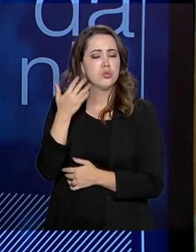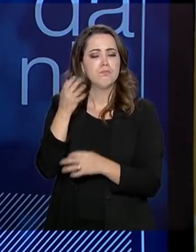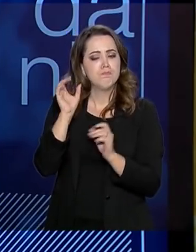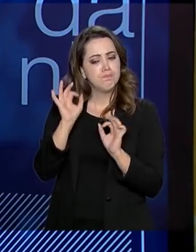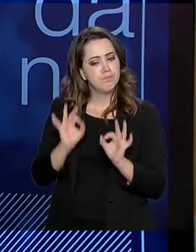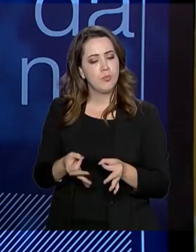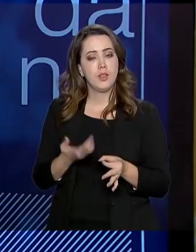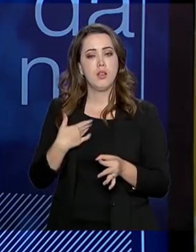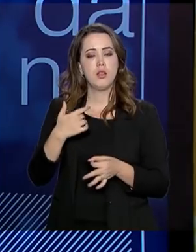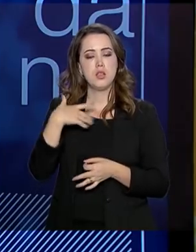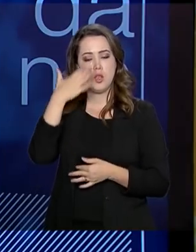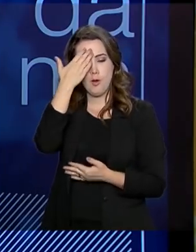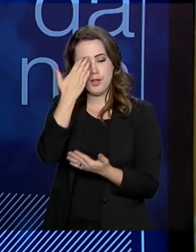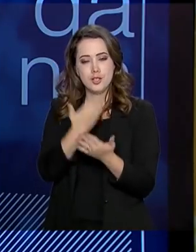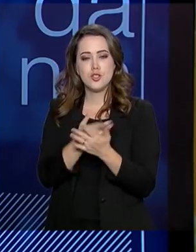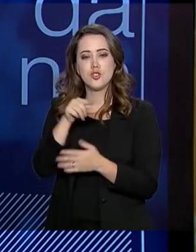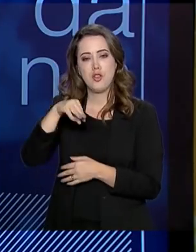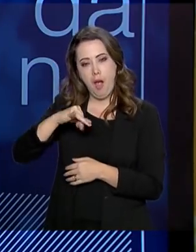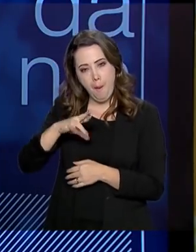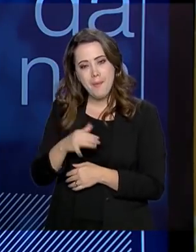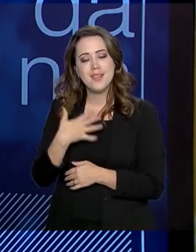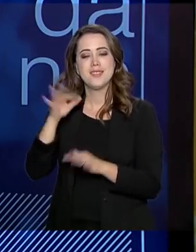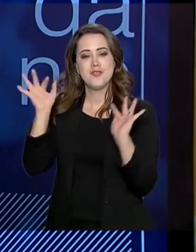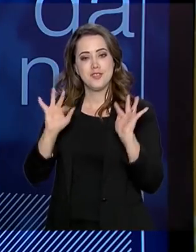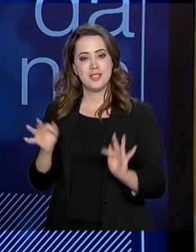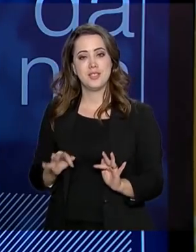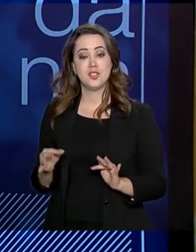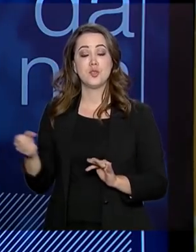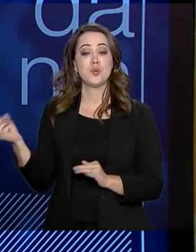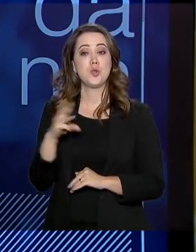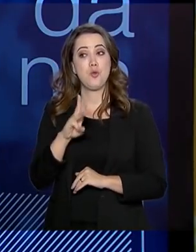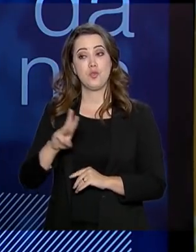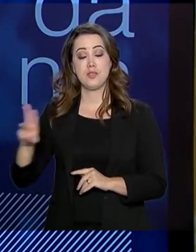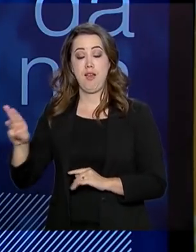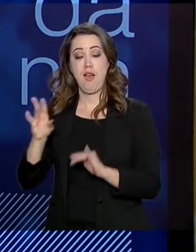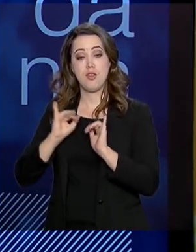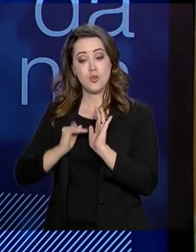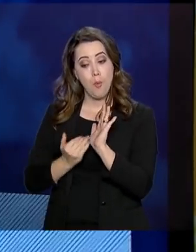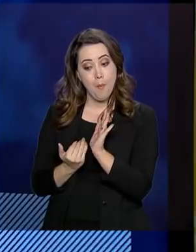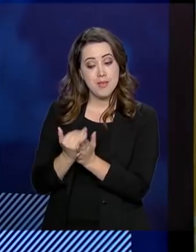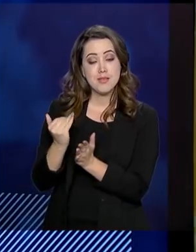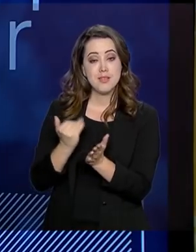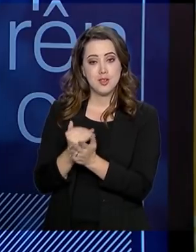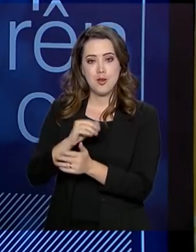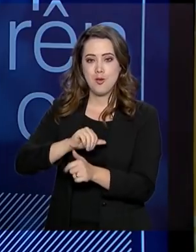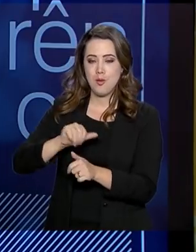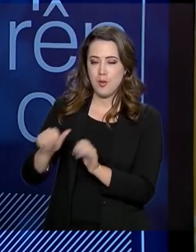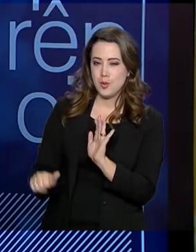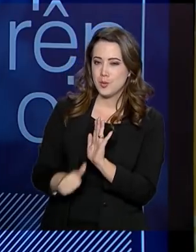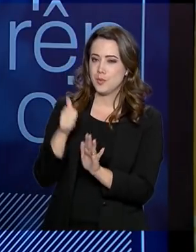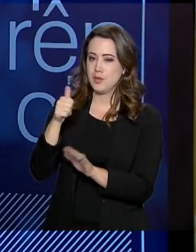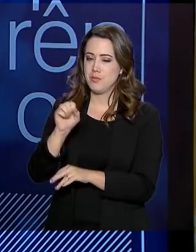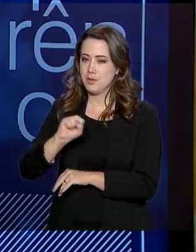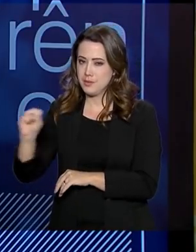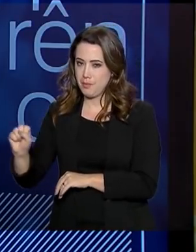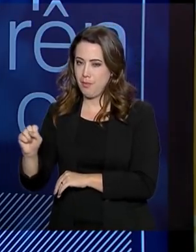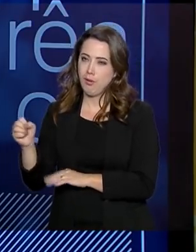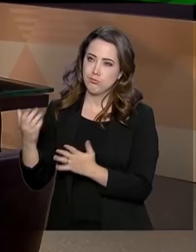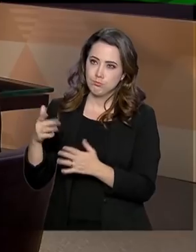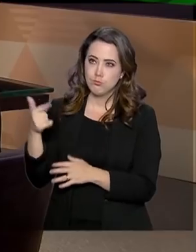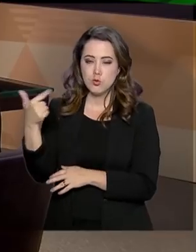E eu tenho certeza que a Dona Maria vai ficar muito feliz com esse produto que nós estamos lançando agora, na virada do primeiro semestre para o segundo.